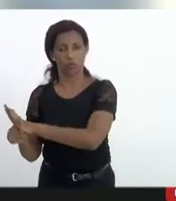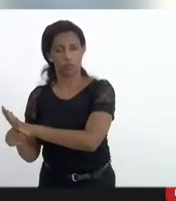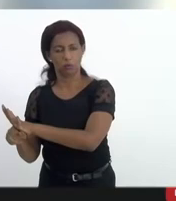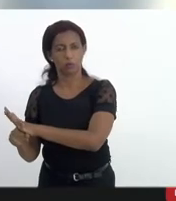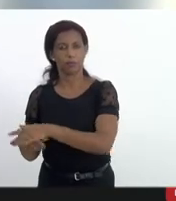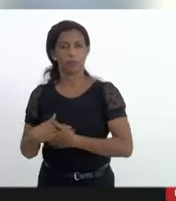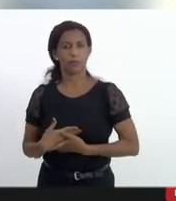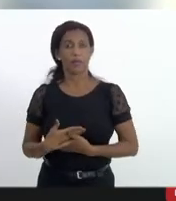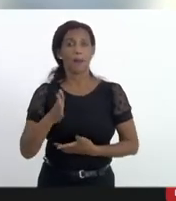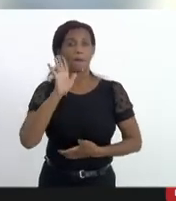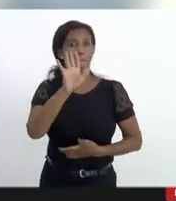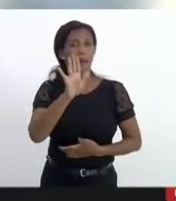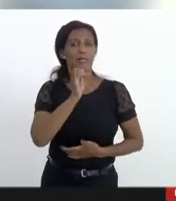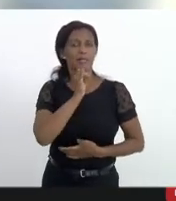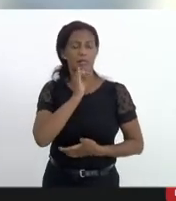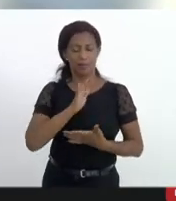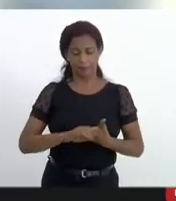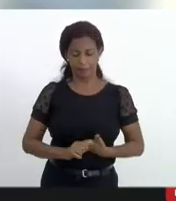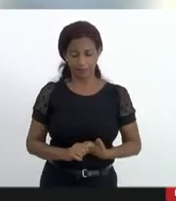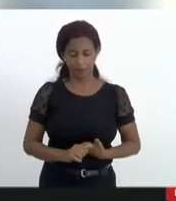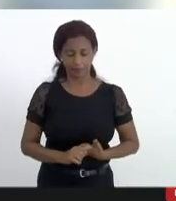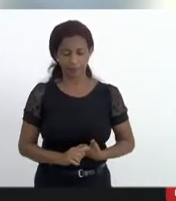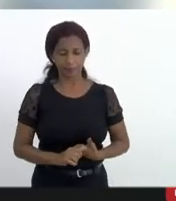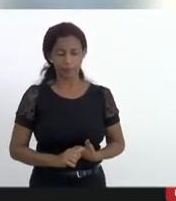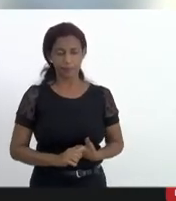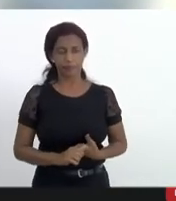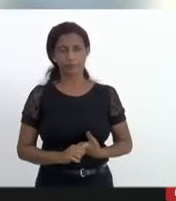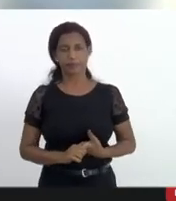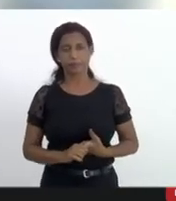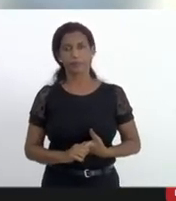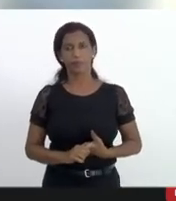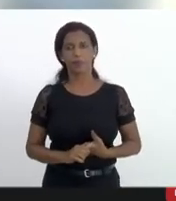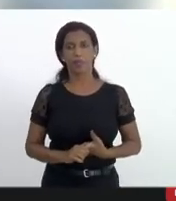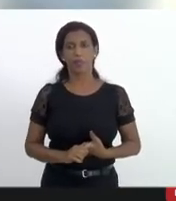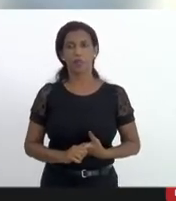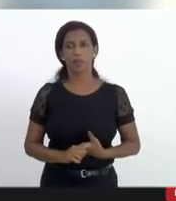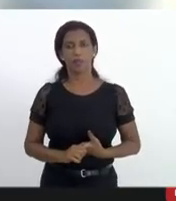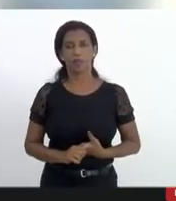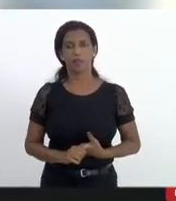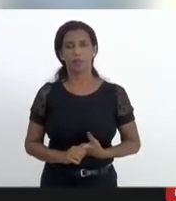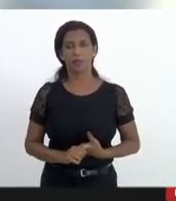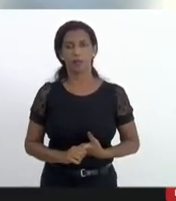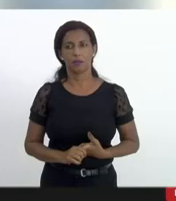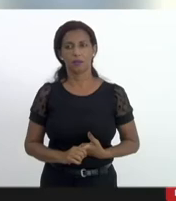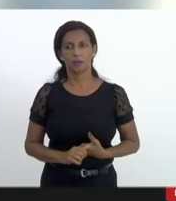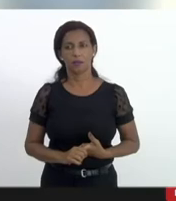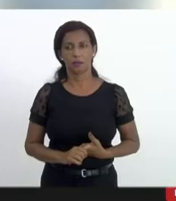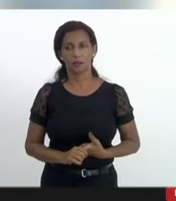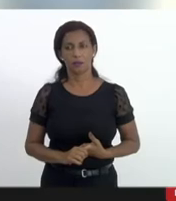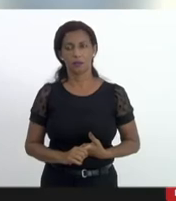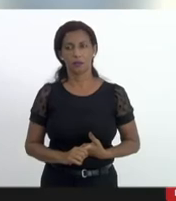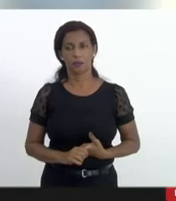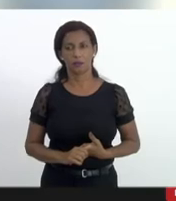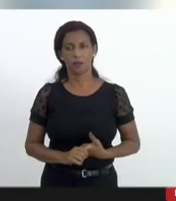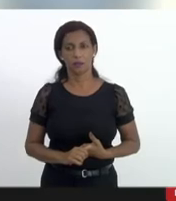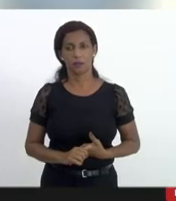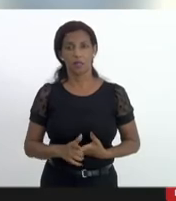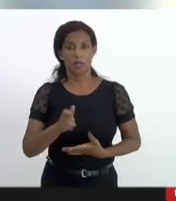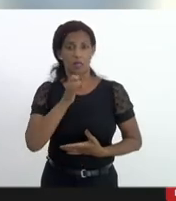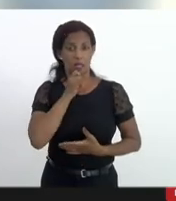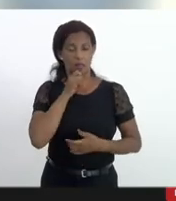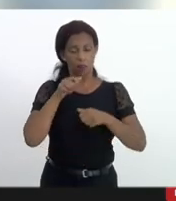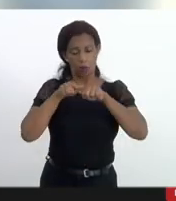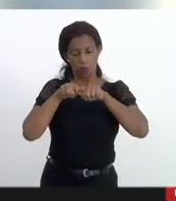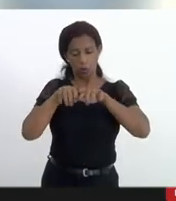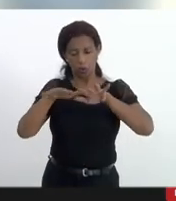um reflexo direto da DPF que a gente viu expansão da área de atuação